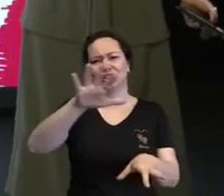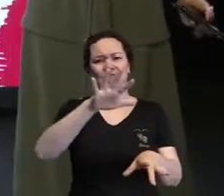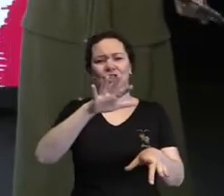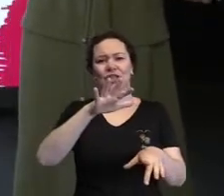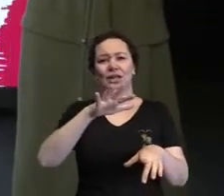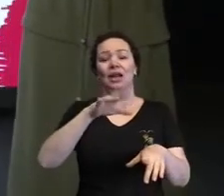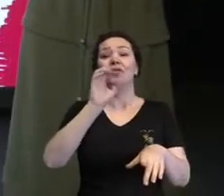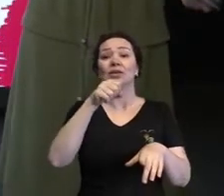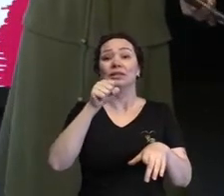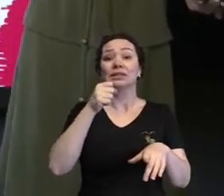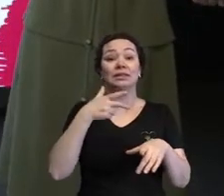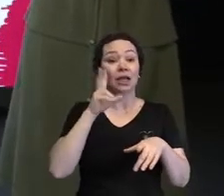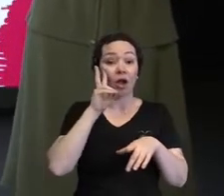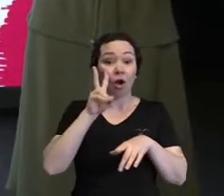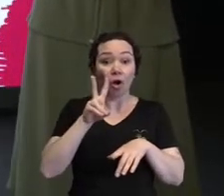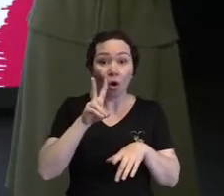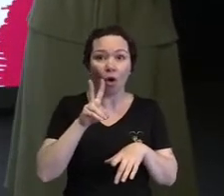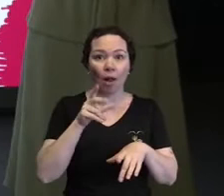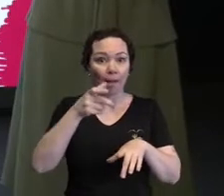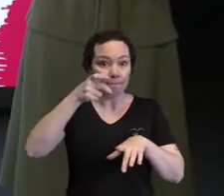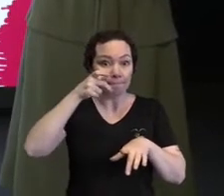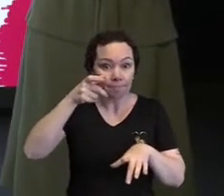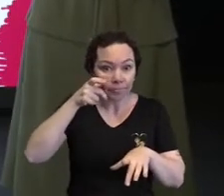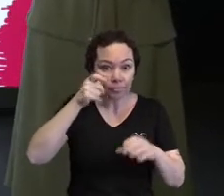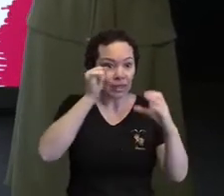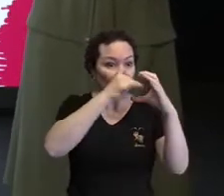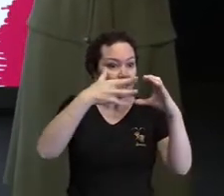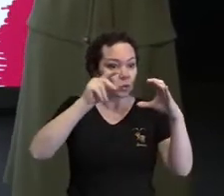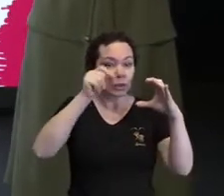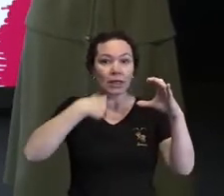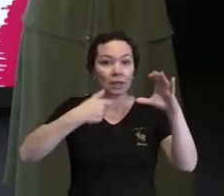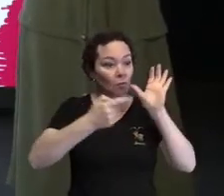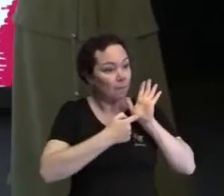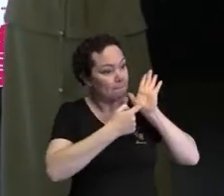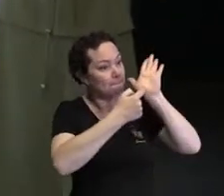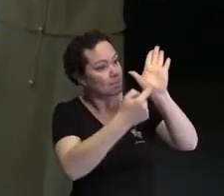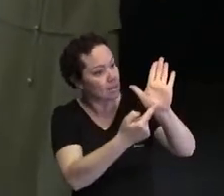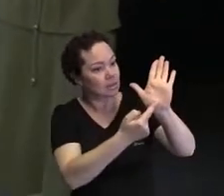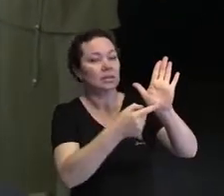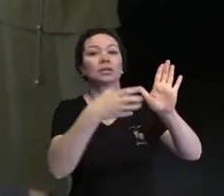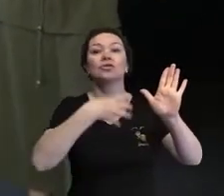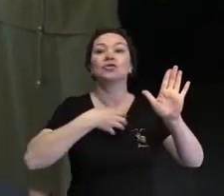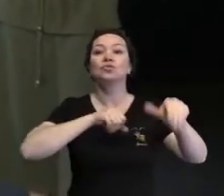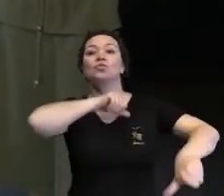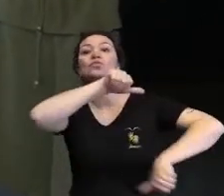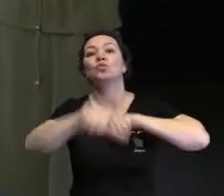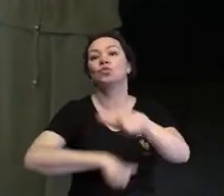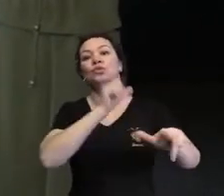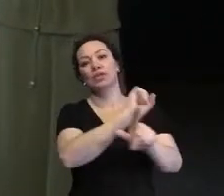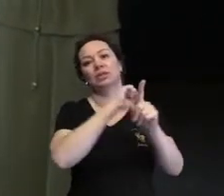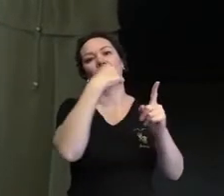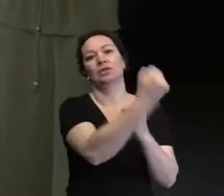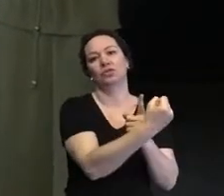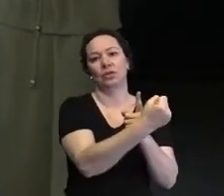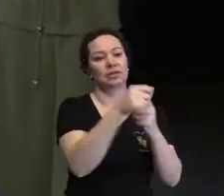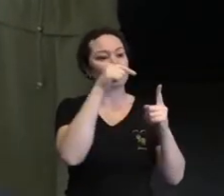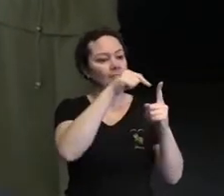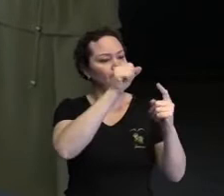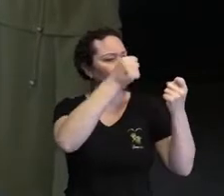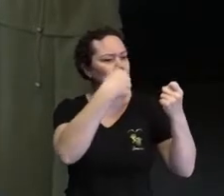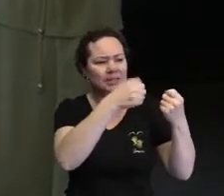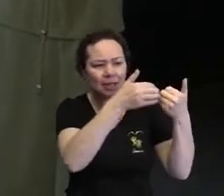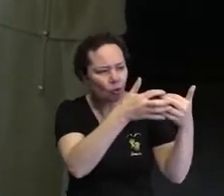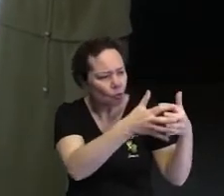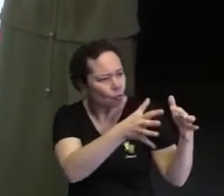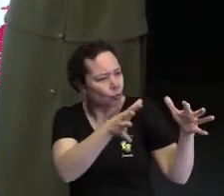justamente, olha para essas características que eu trouxe como meios de transformar uma sociedade mais aberta, mais